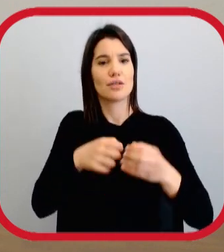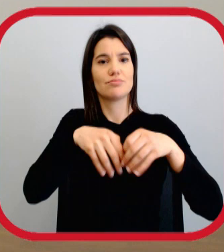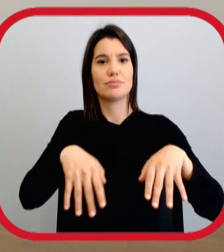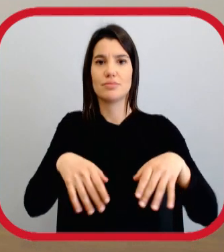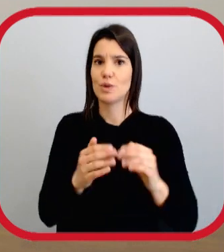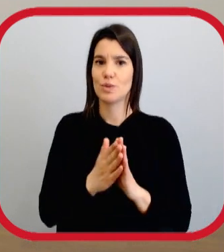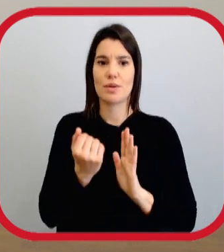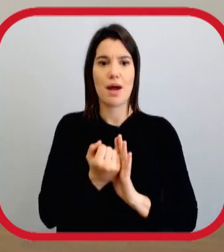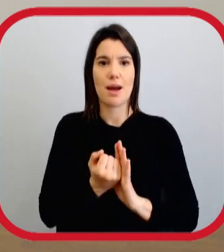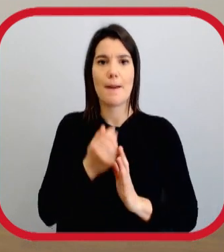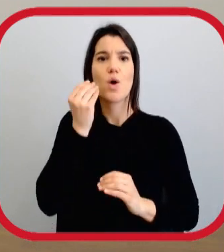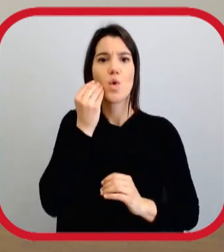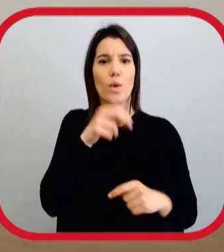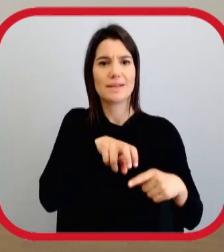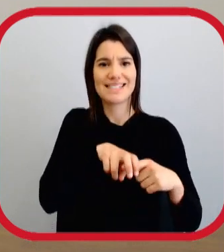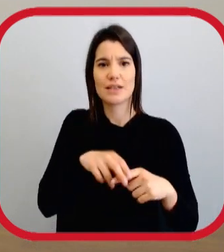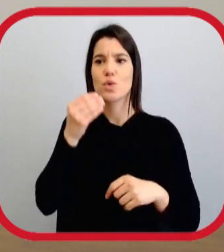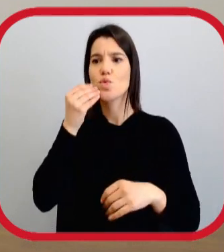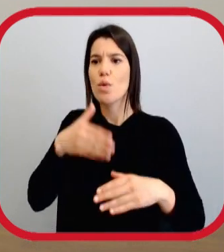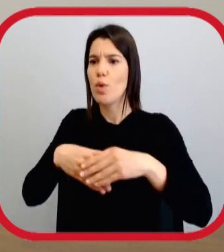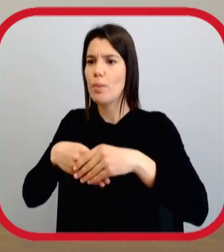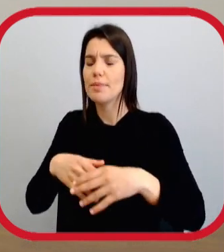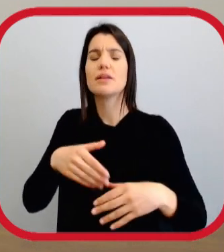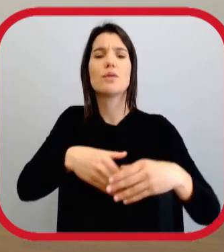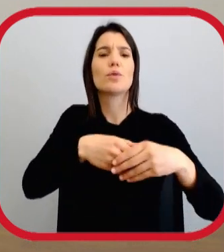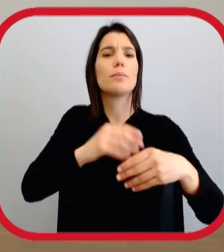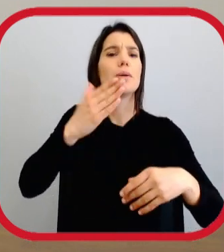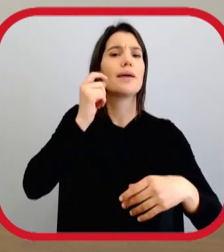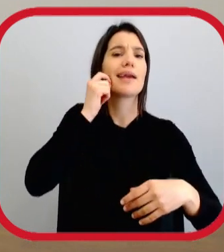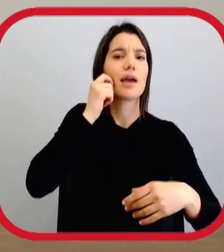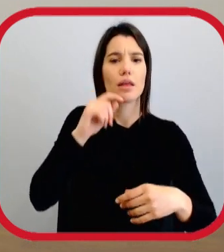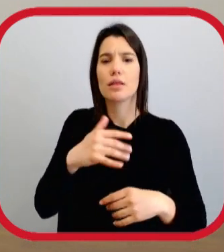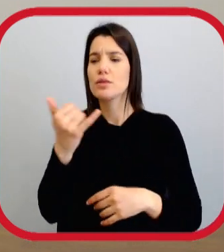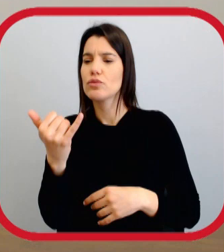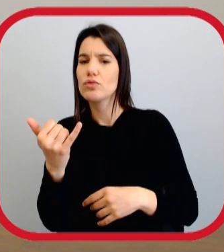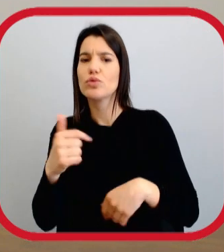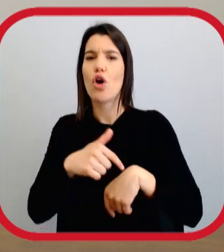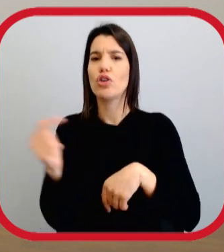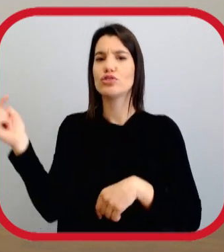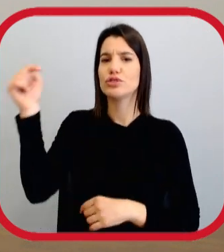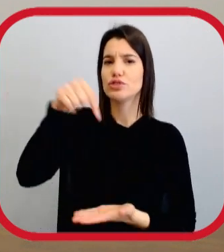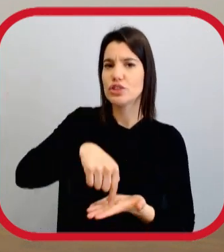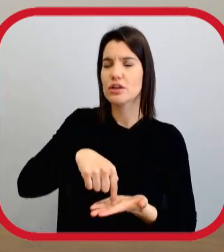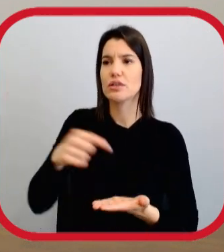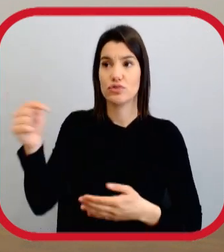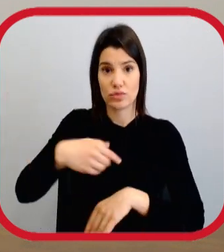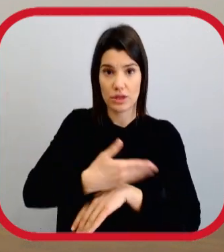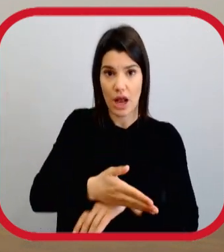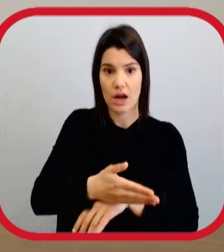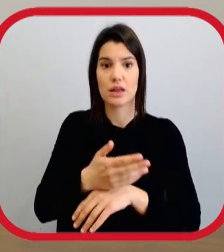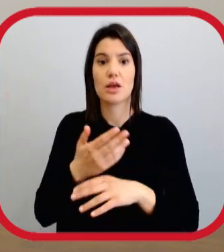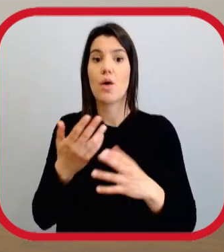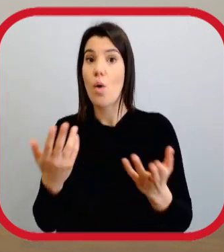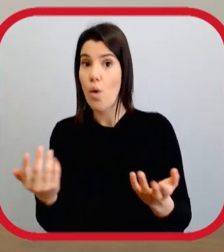tudo é simbólico, como é que a pessoa se senta, como é que a cumprimenta, quem é que cumprimenta primeiro, quem é que cumprimenta depois, a que horas é que ela chega.